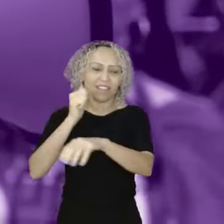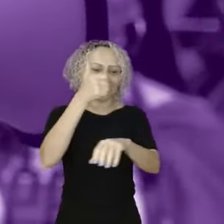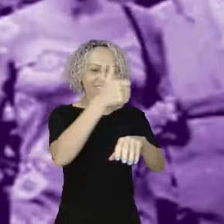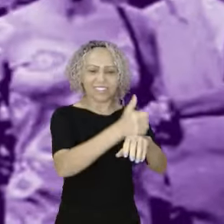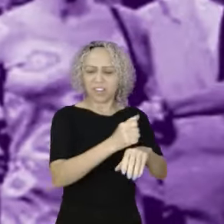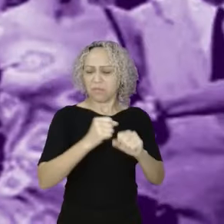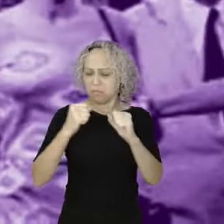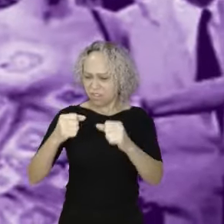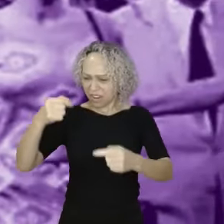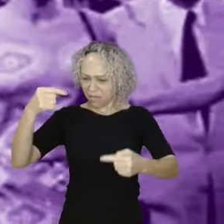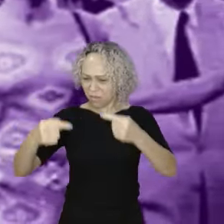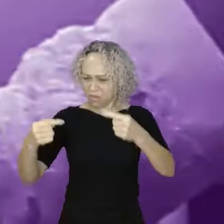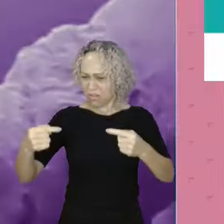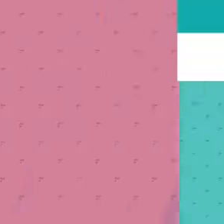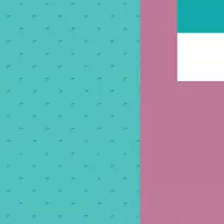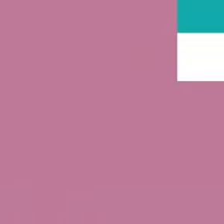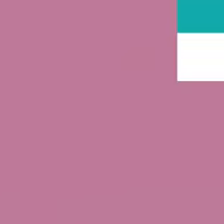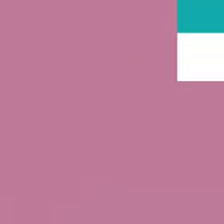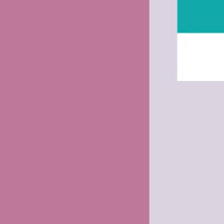espaços de poder